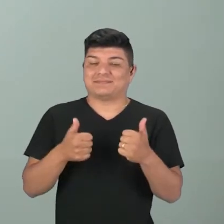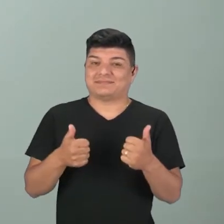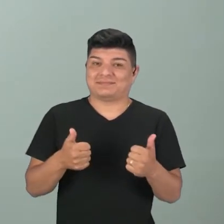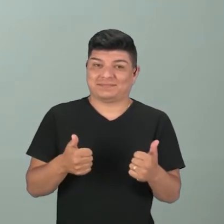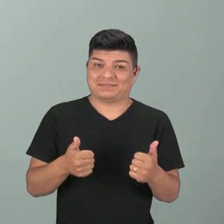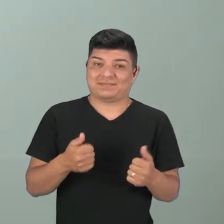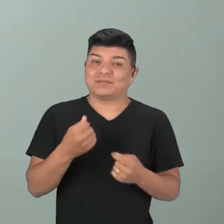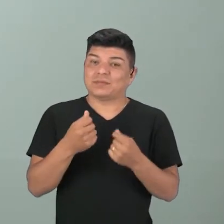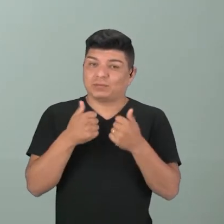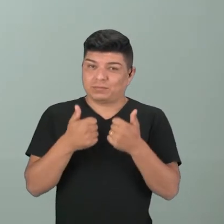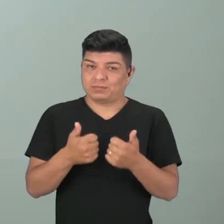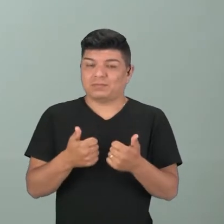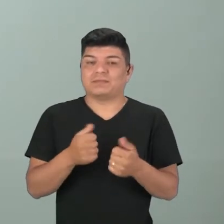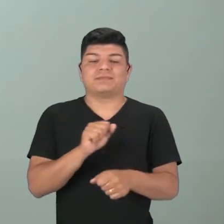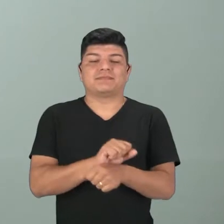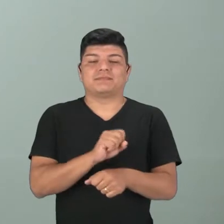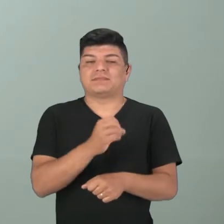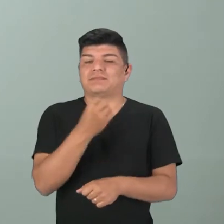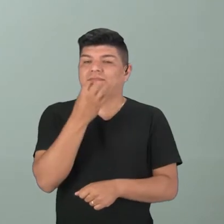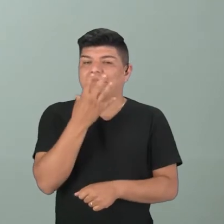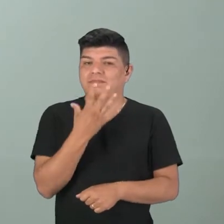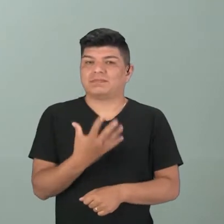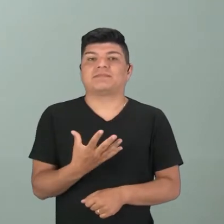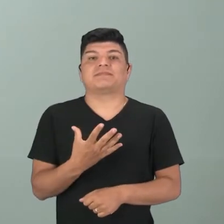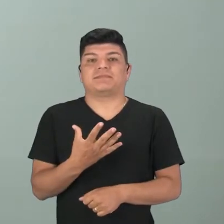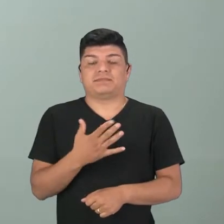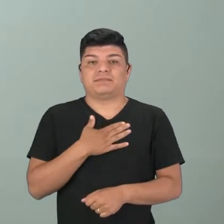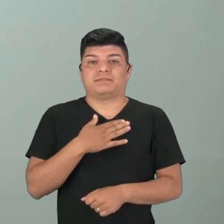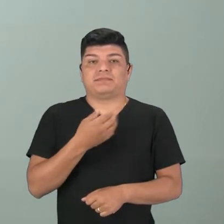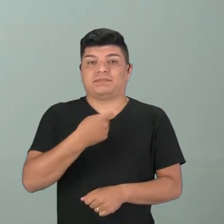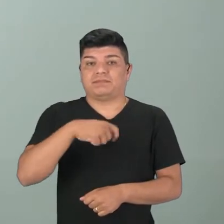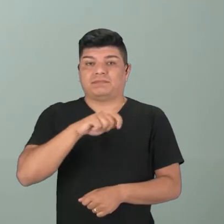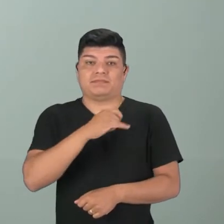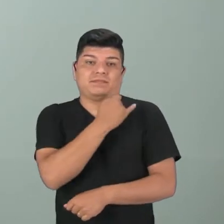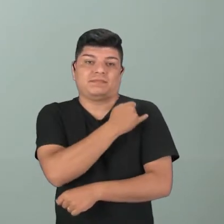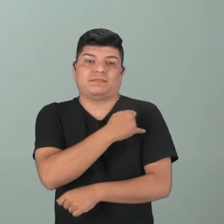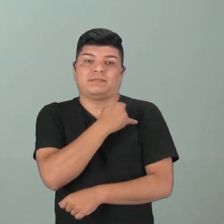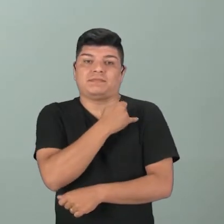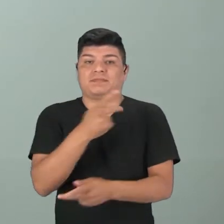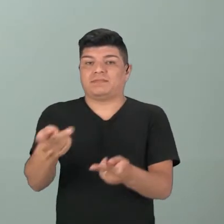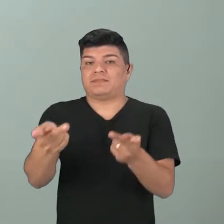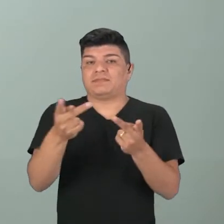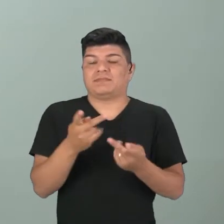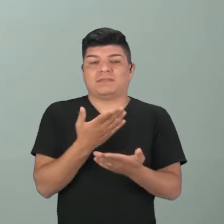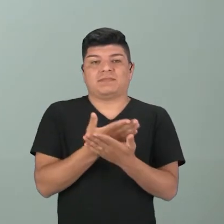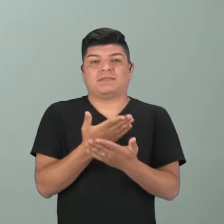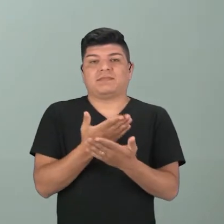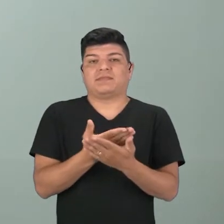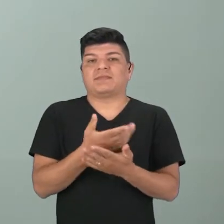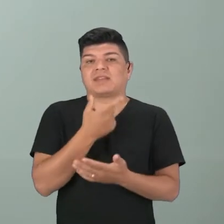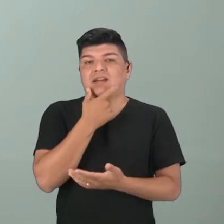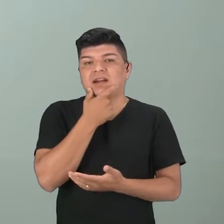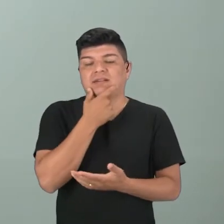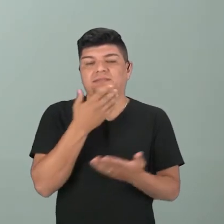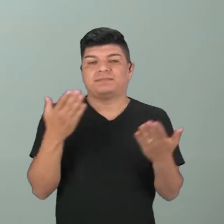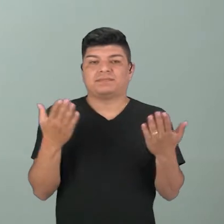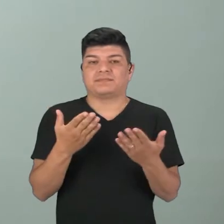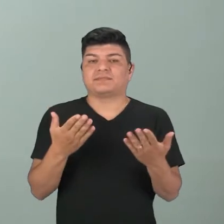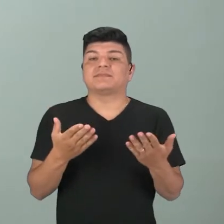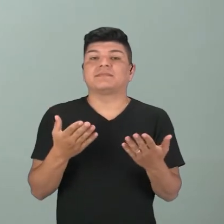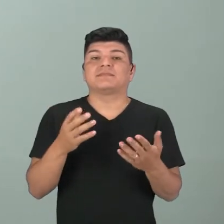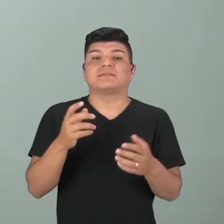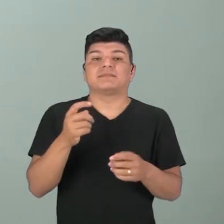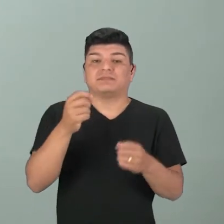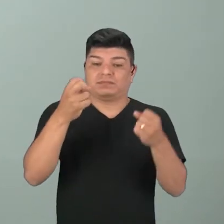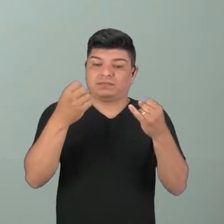pessoal, como é que vocês estão? Espero que estejam todos muito bem. Meu nome é Jaqueline e sejam bem-vindos à nossa aula de inglês. Hoje nós vamos